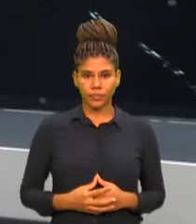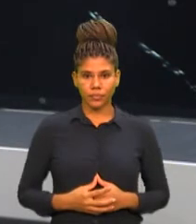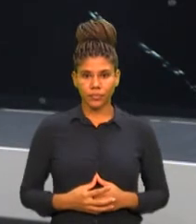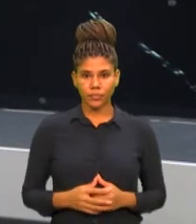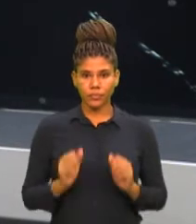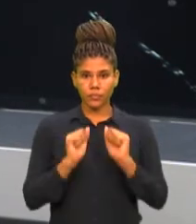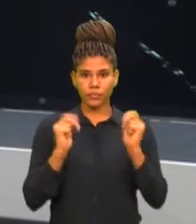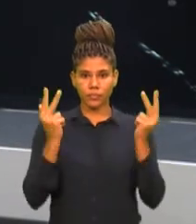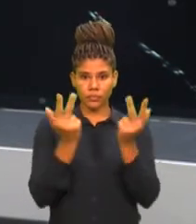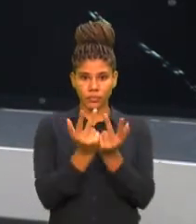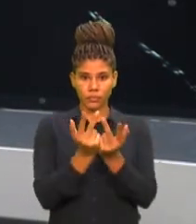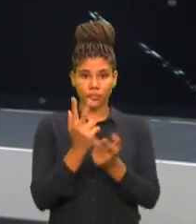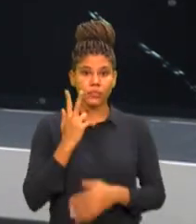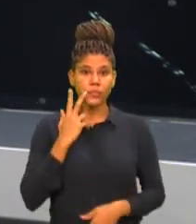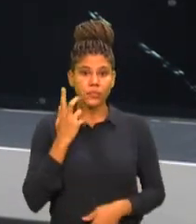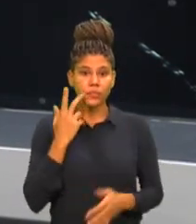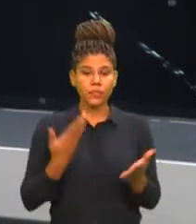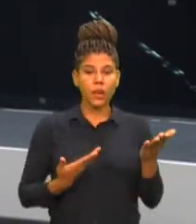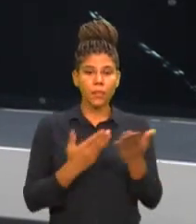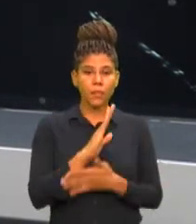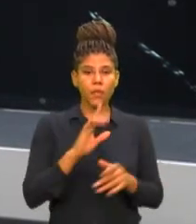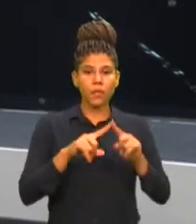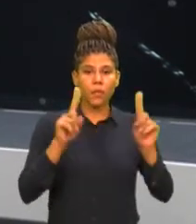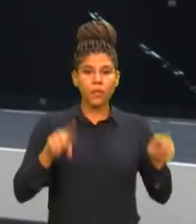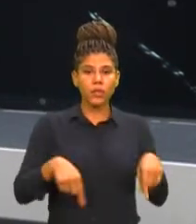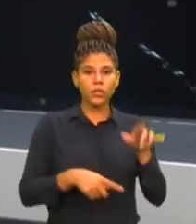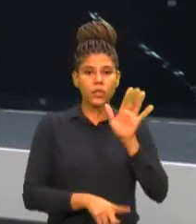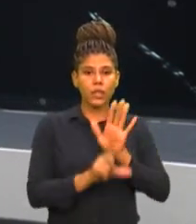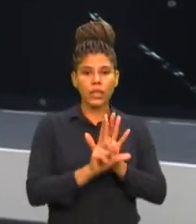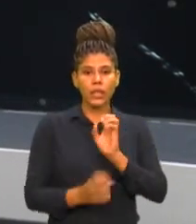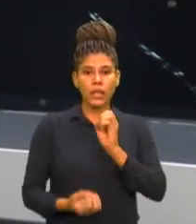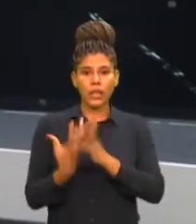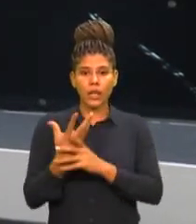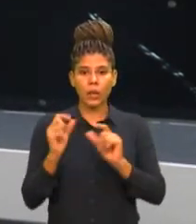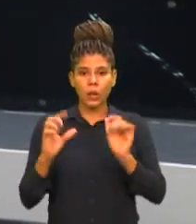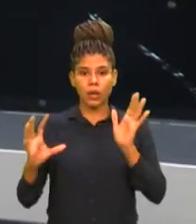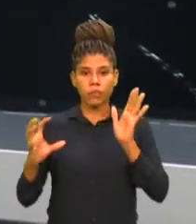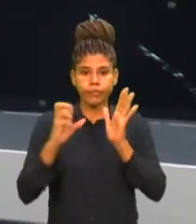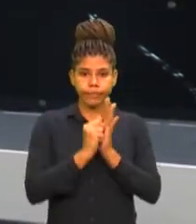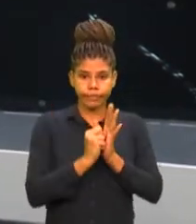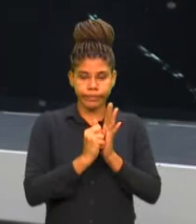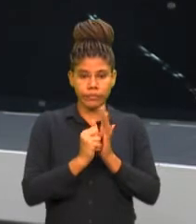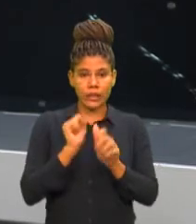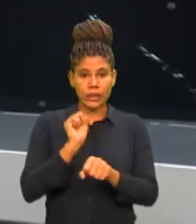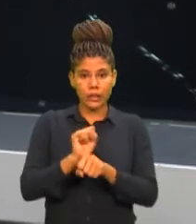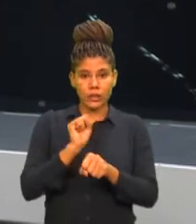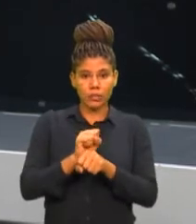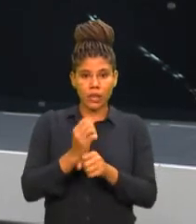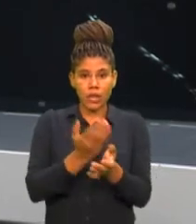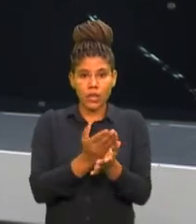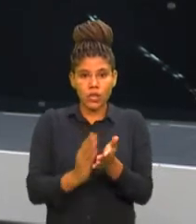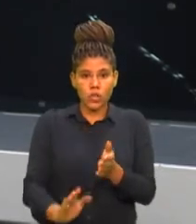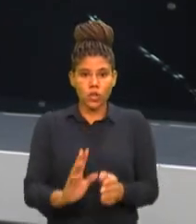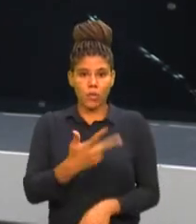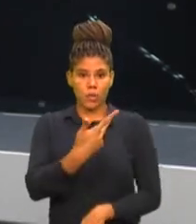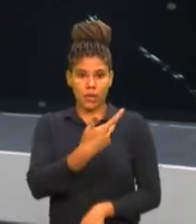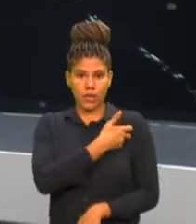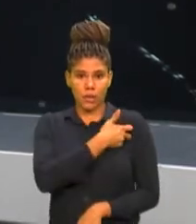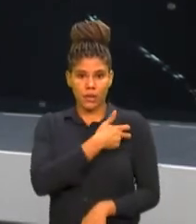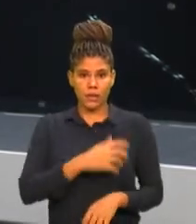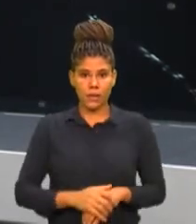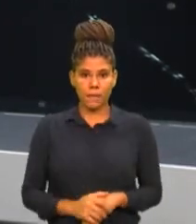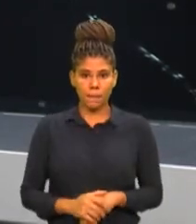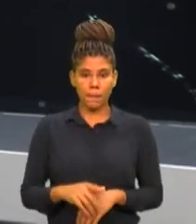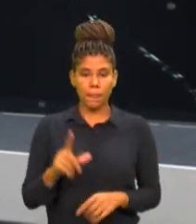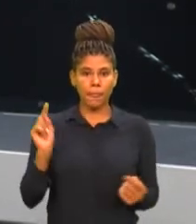Municipal de Fortaleza aprovou o projeto de lei que cria o cadastro de espera para a sobra diária da vacina. A medida tem como